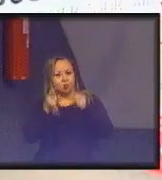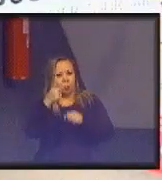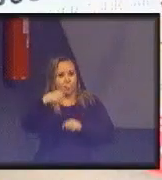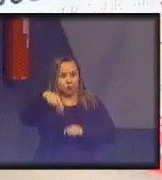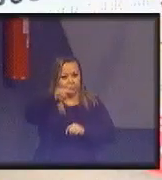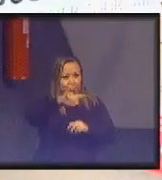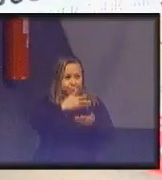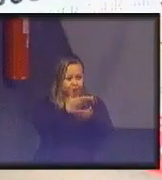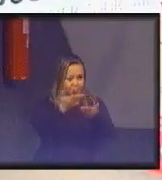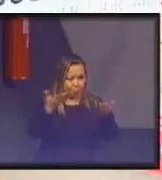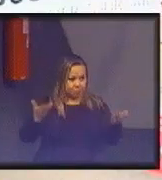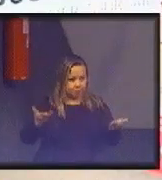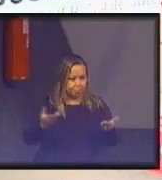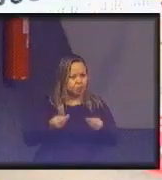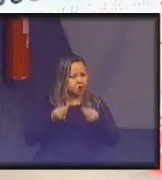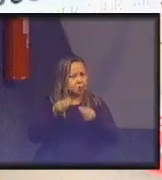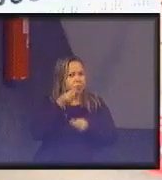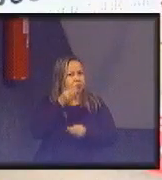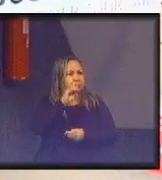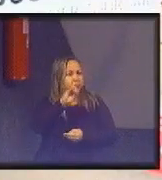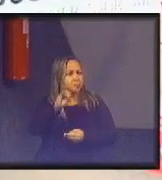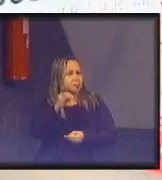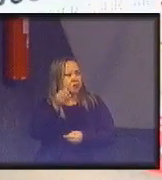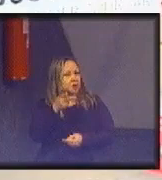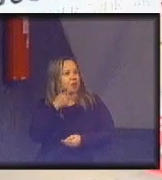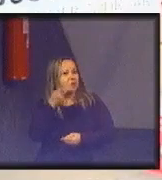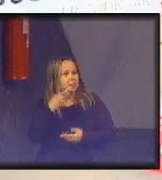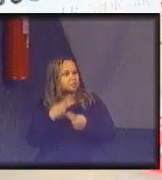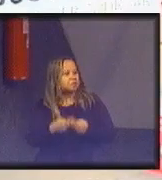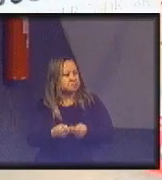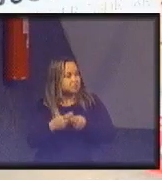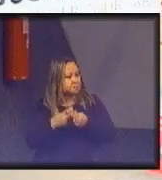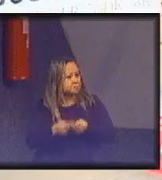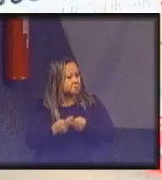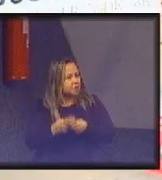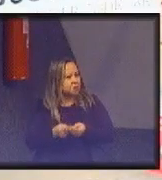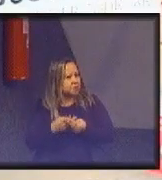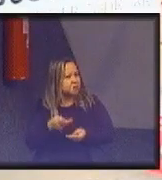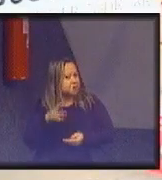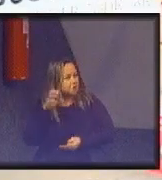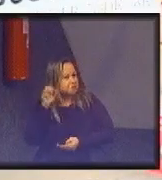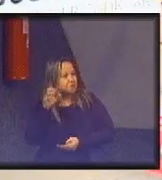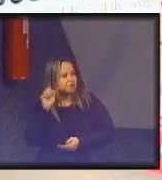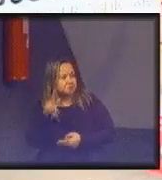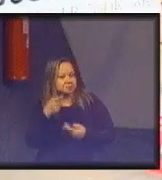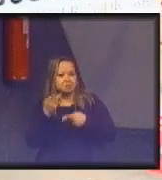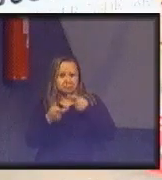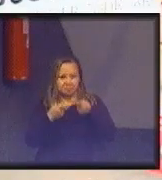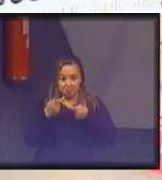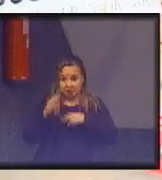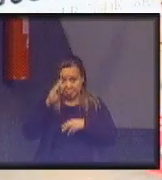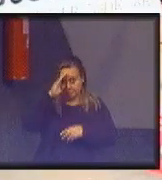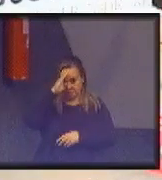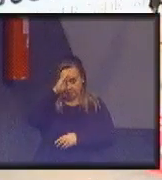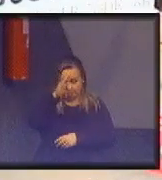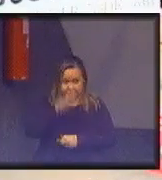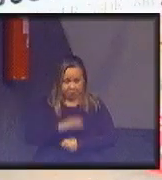que me dão essa oportunidade e a paciência de me escutar, e, principalmente,